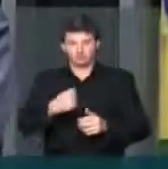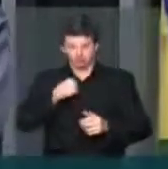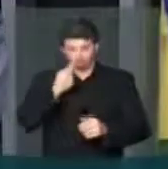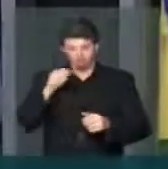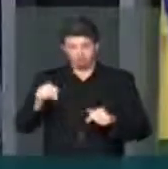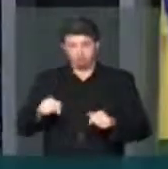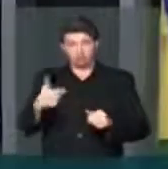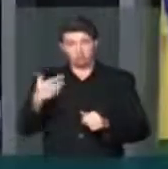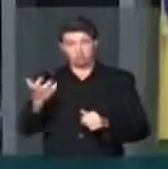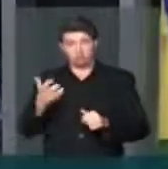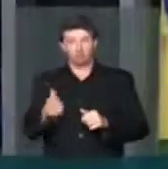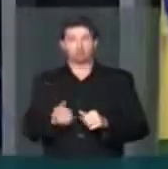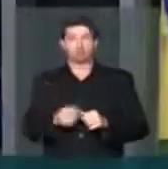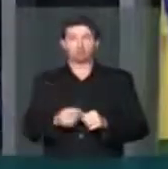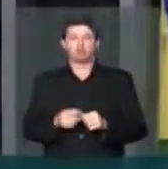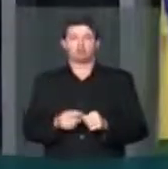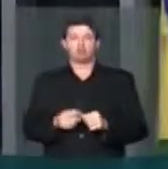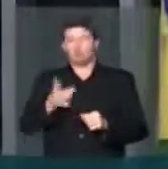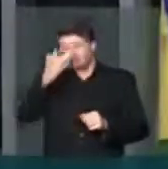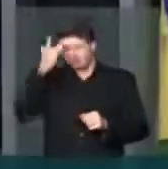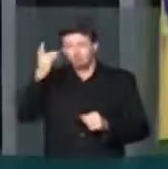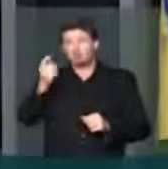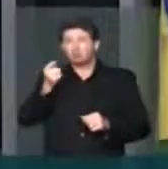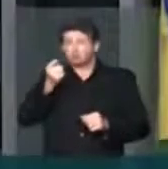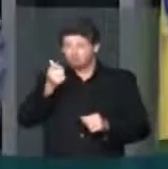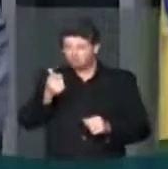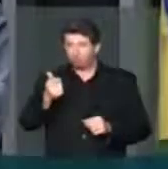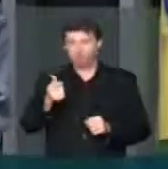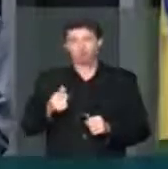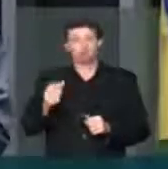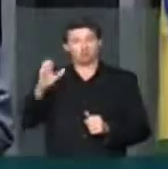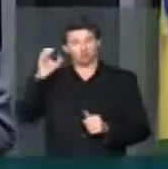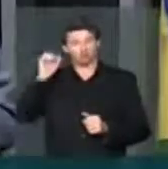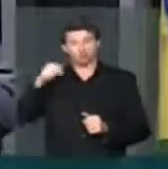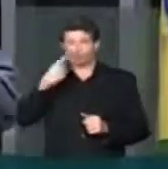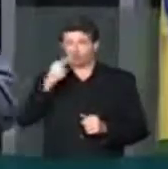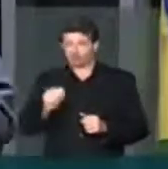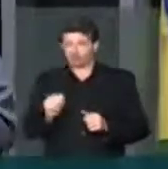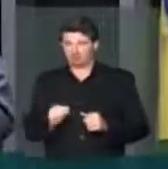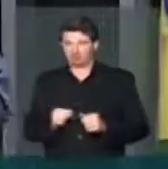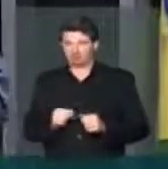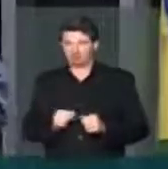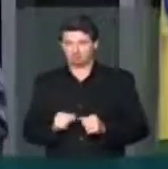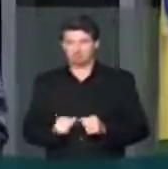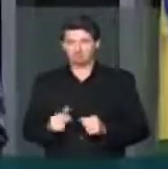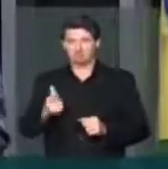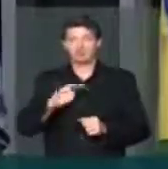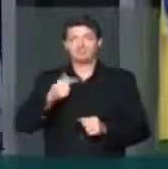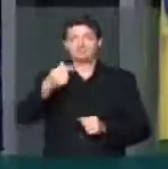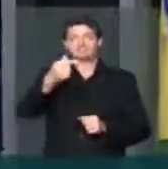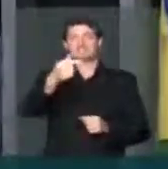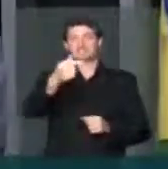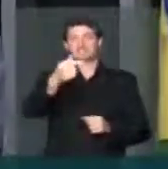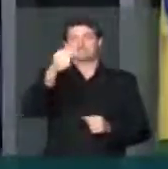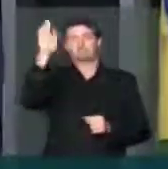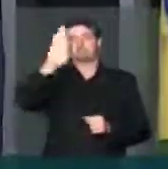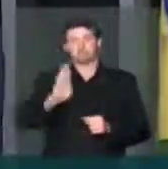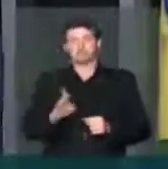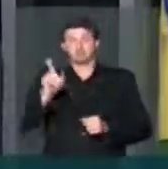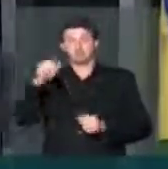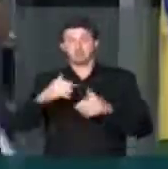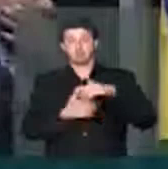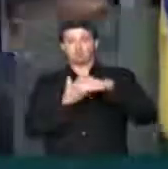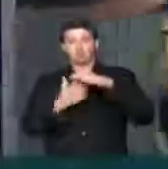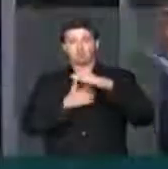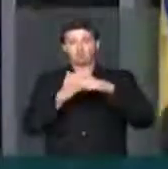citar aqui algo que muito pouca gente ouviu falar. Chama-se Sete Brasil, uma empresa